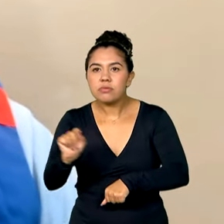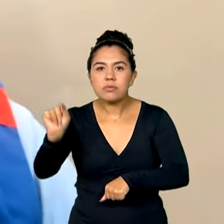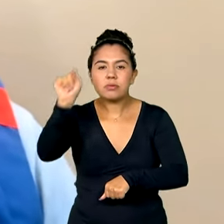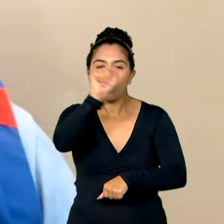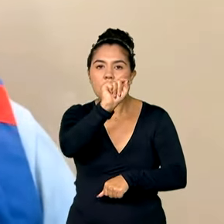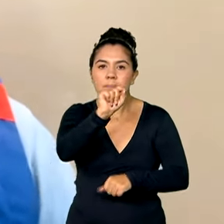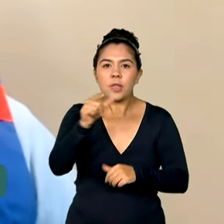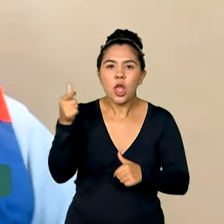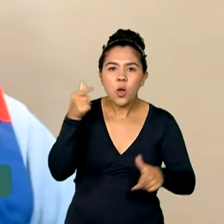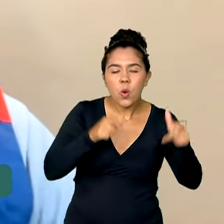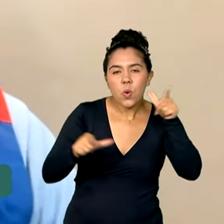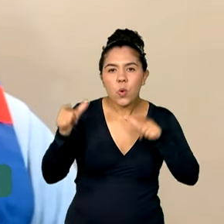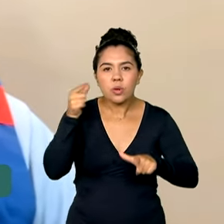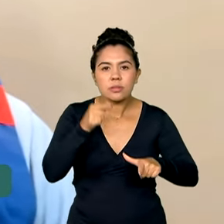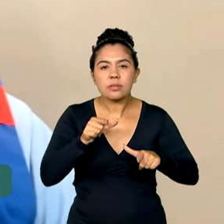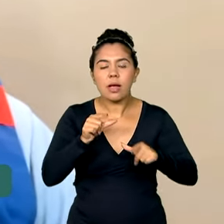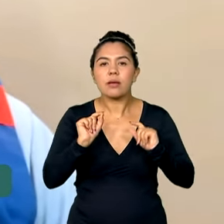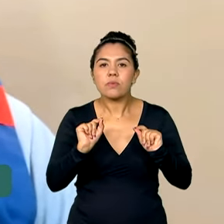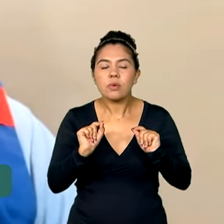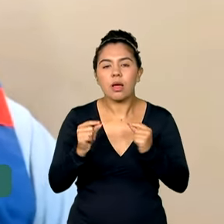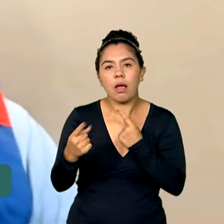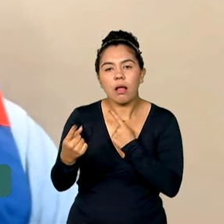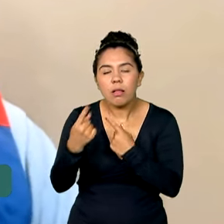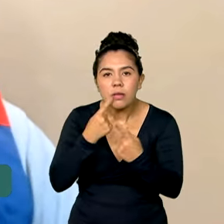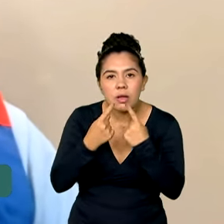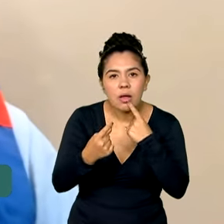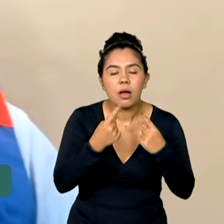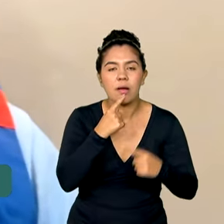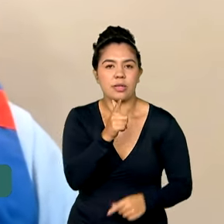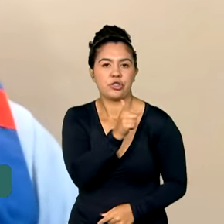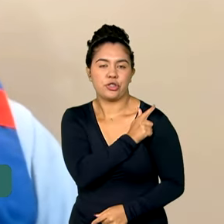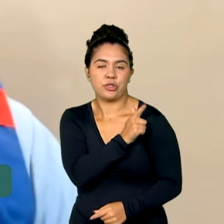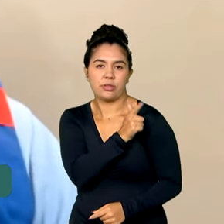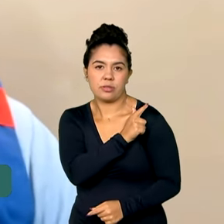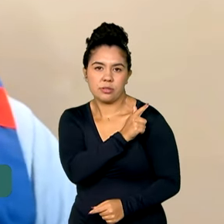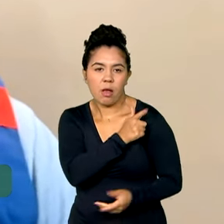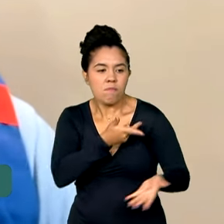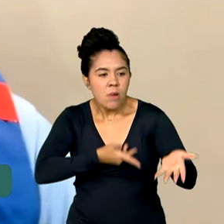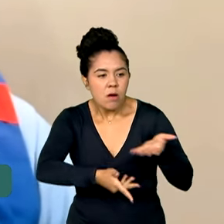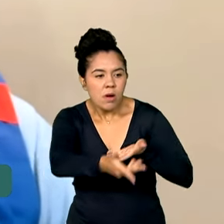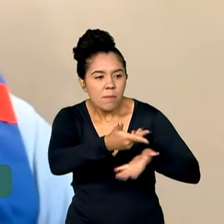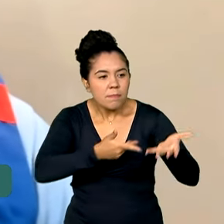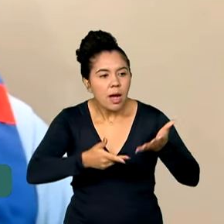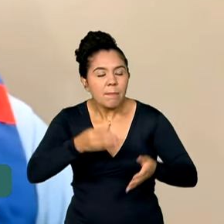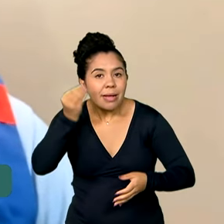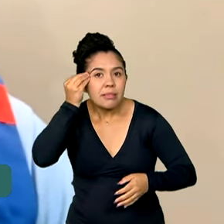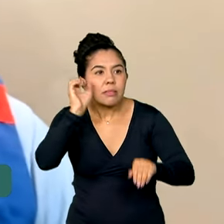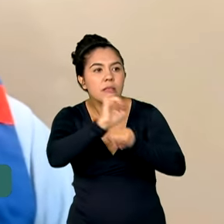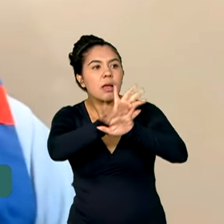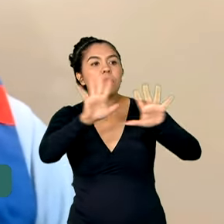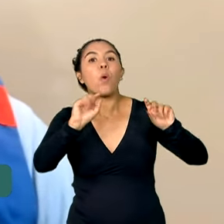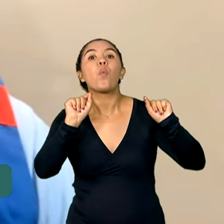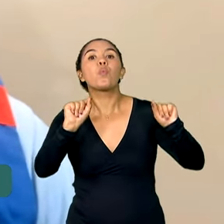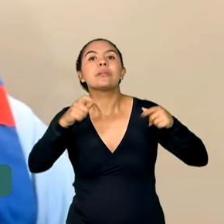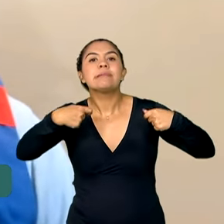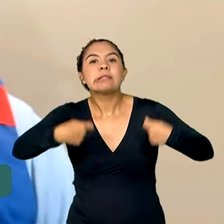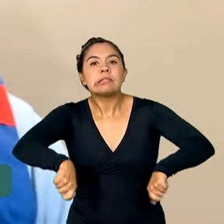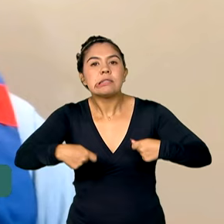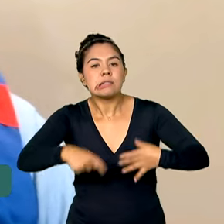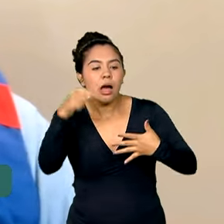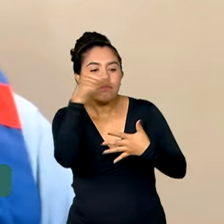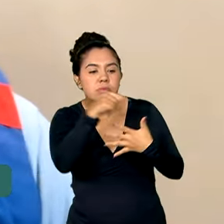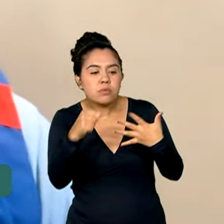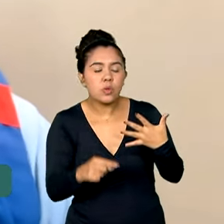exploração e uma conversa com os gestores para poder entender quais são as necessidades de